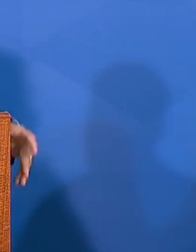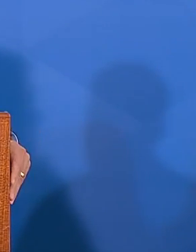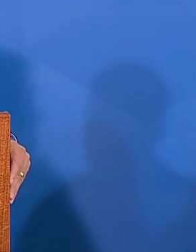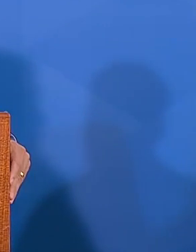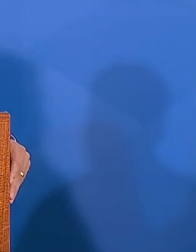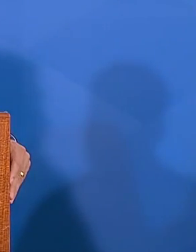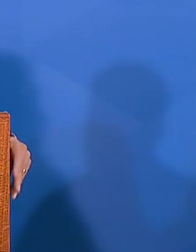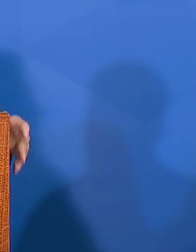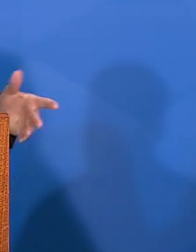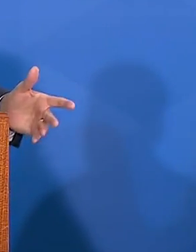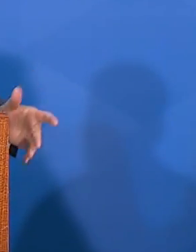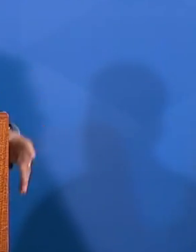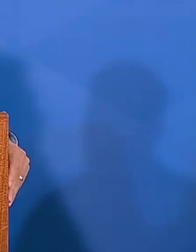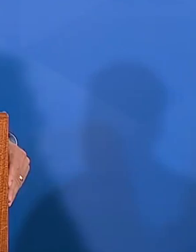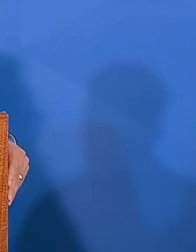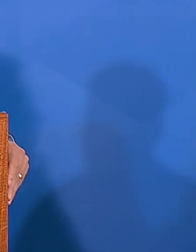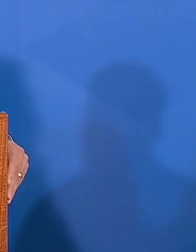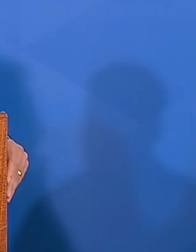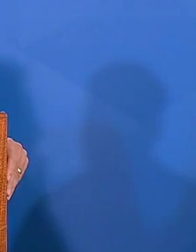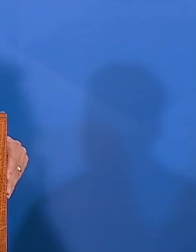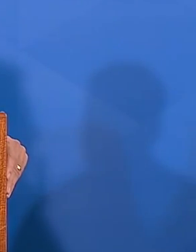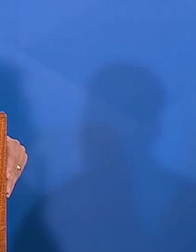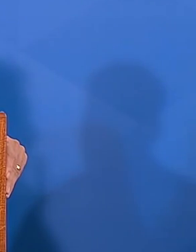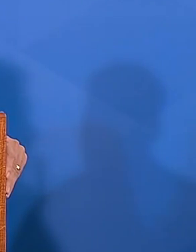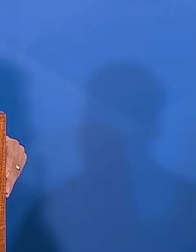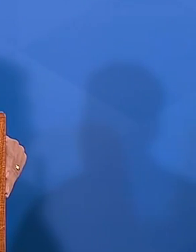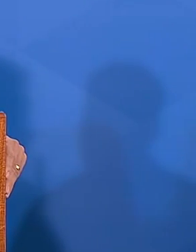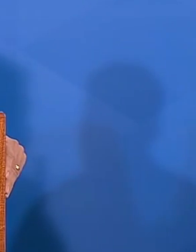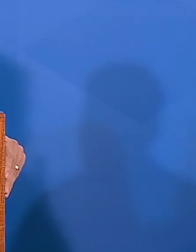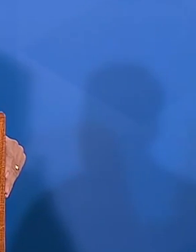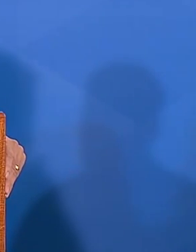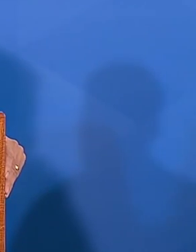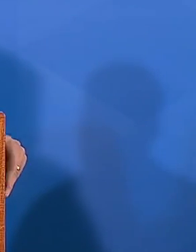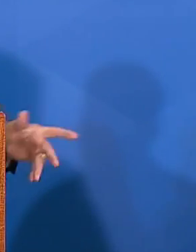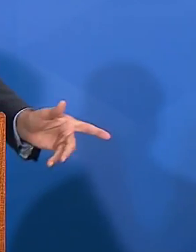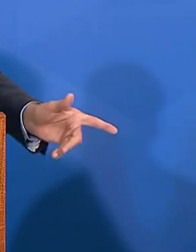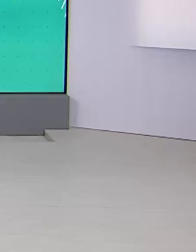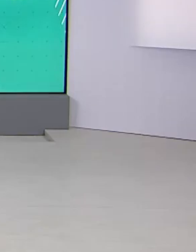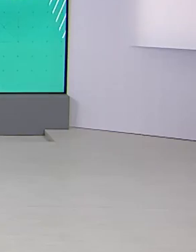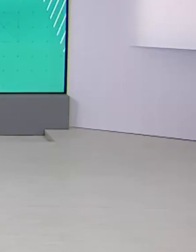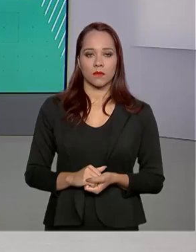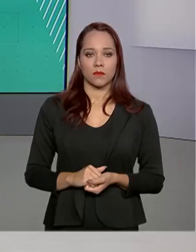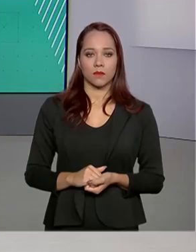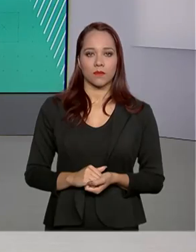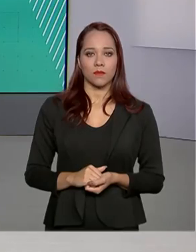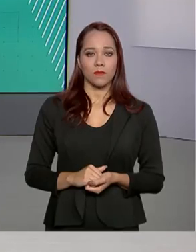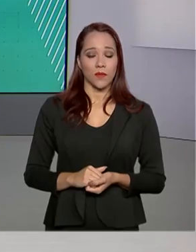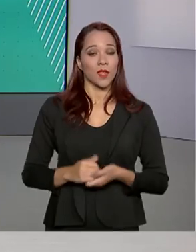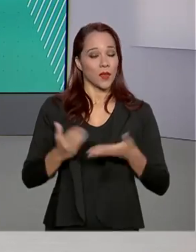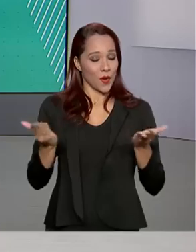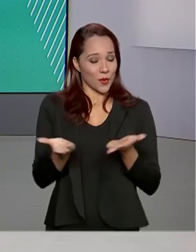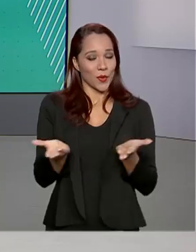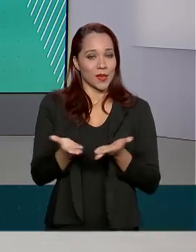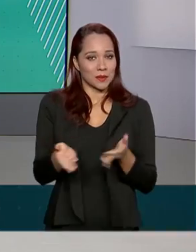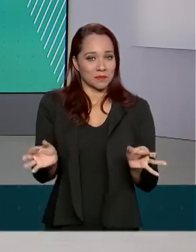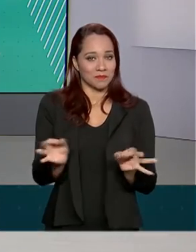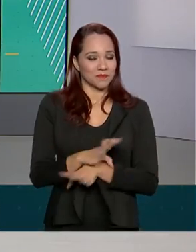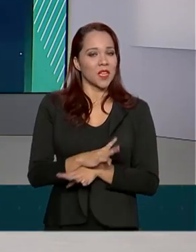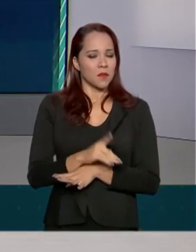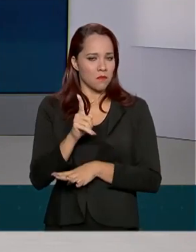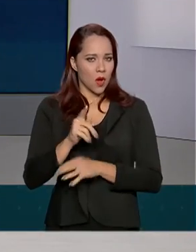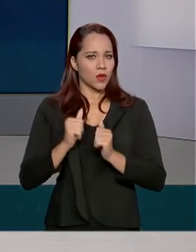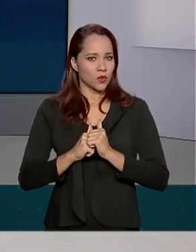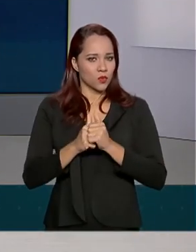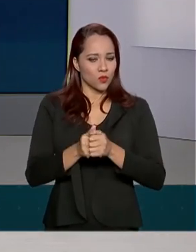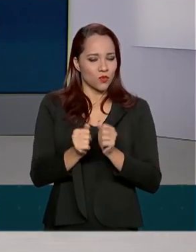poder trabalhar melhor, levem a felicidade ao nosso povo. A gente fica por aqui. Você pode